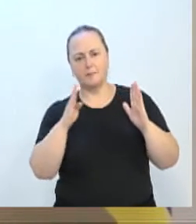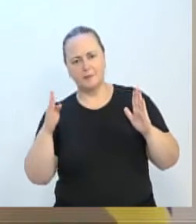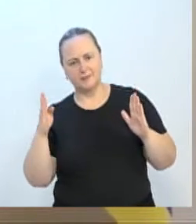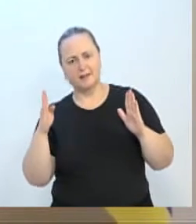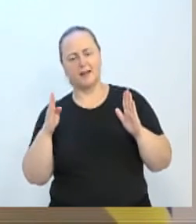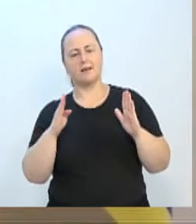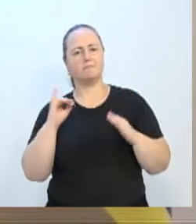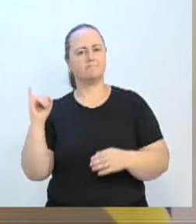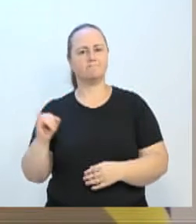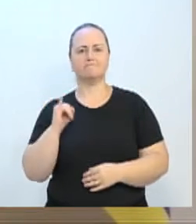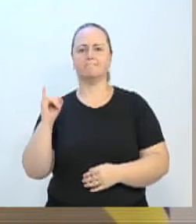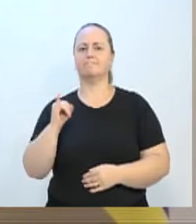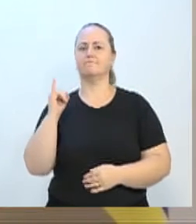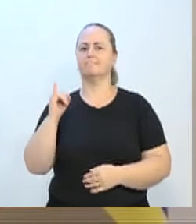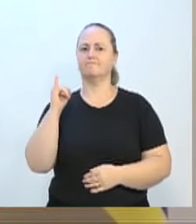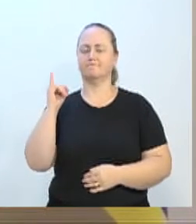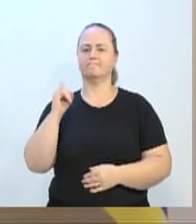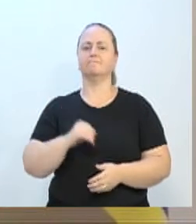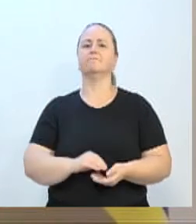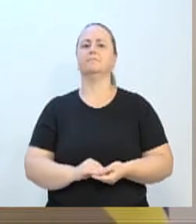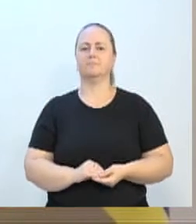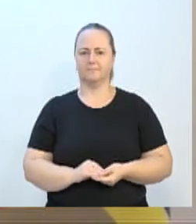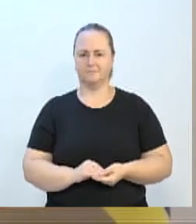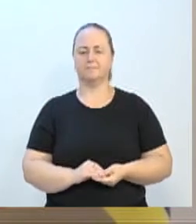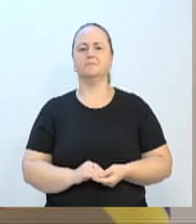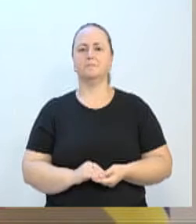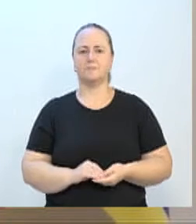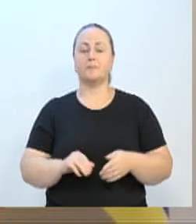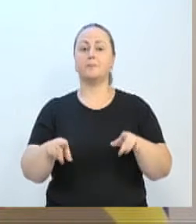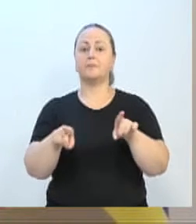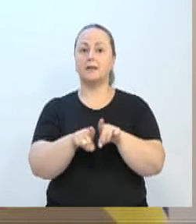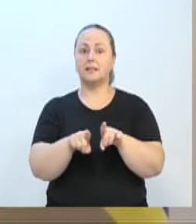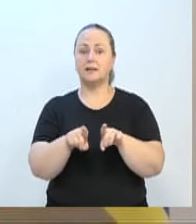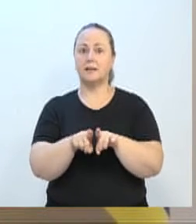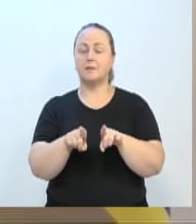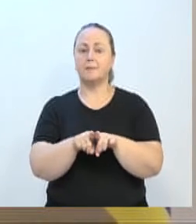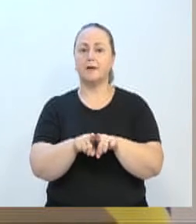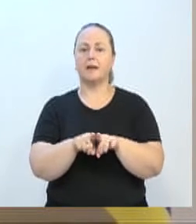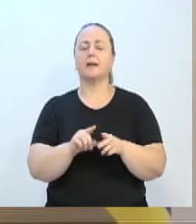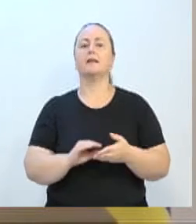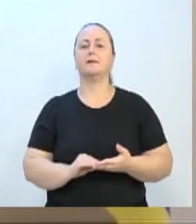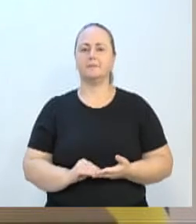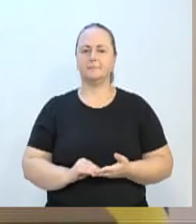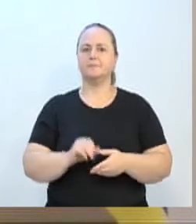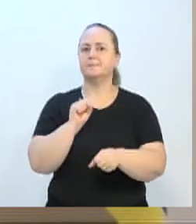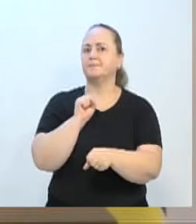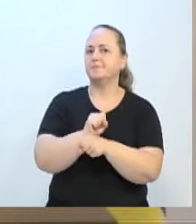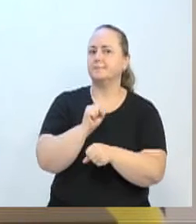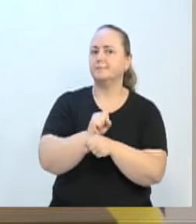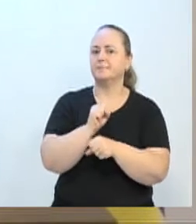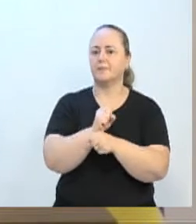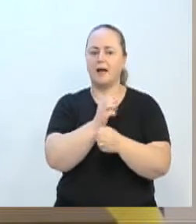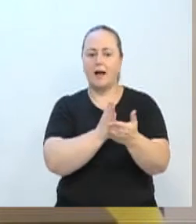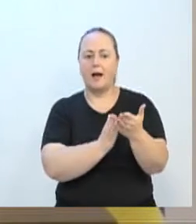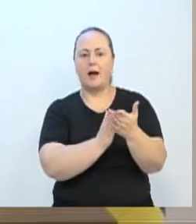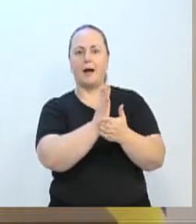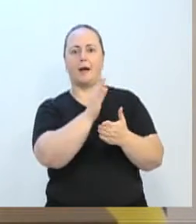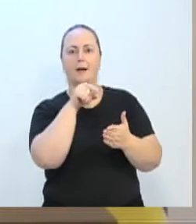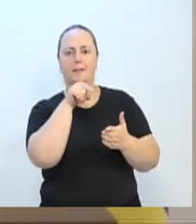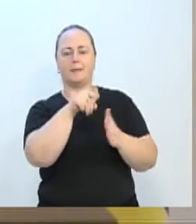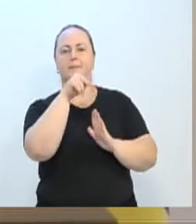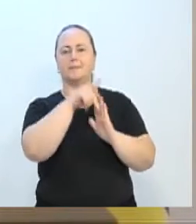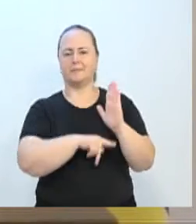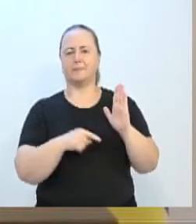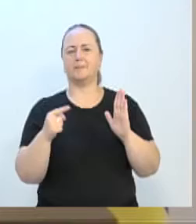importante. Quero também trazer aqui, espero a sanção do prefeito acerca desse projeto